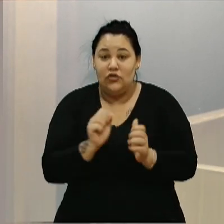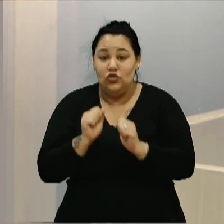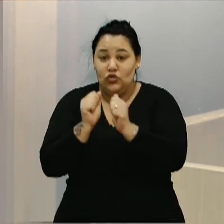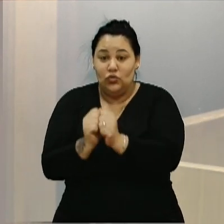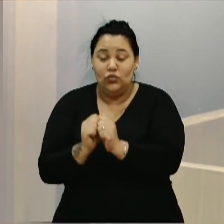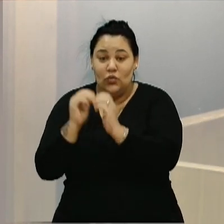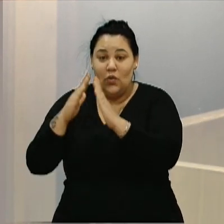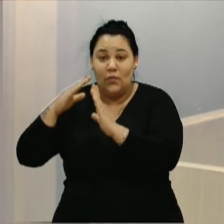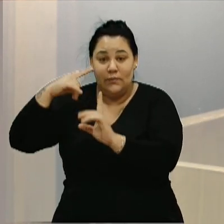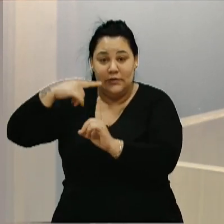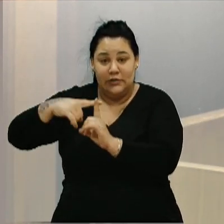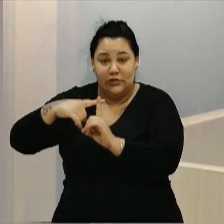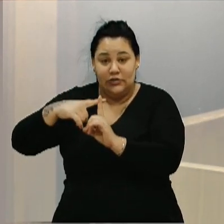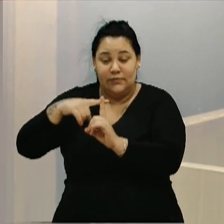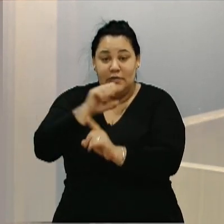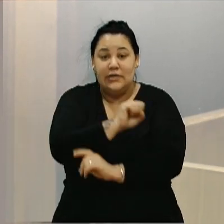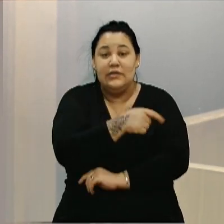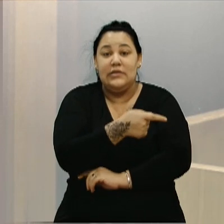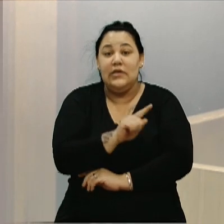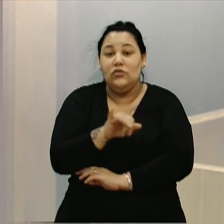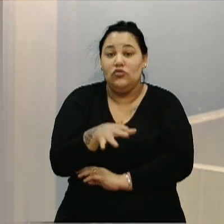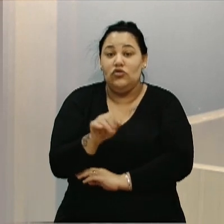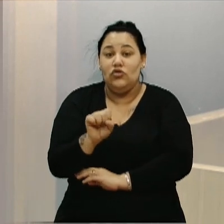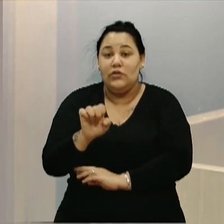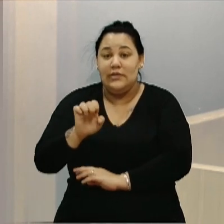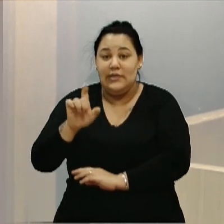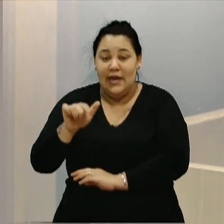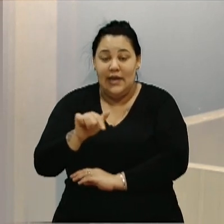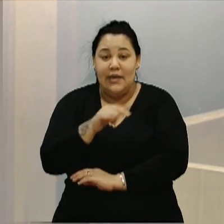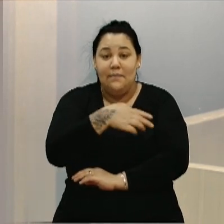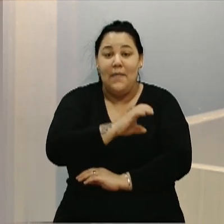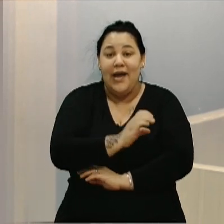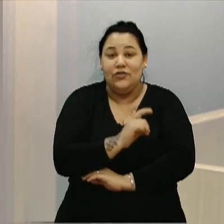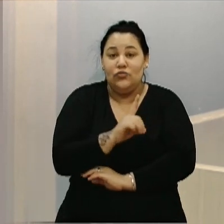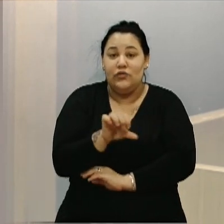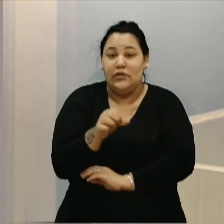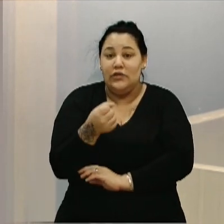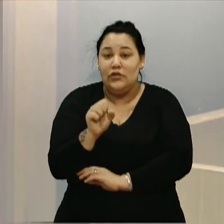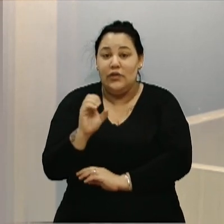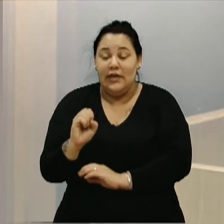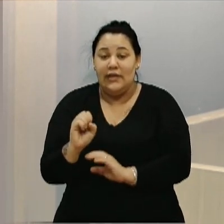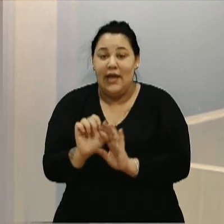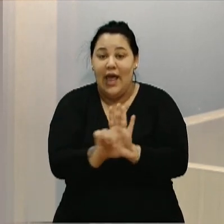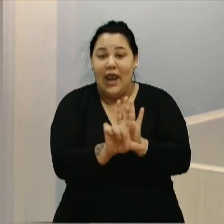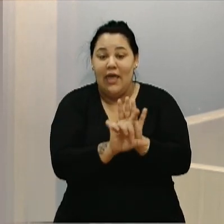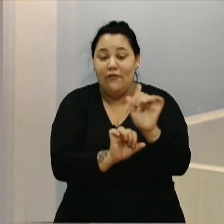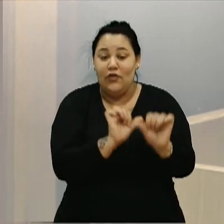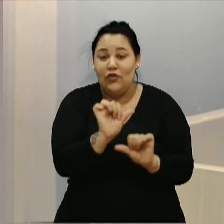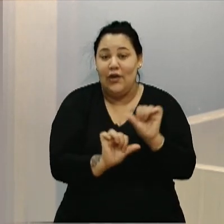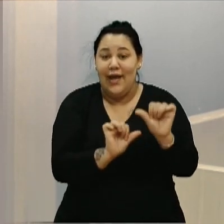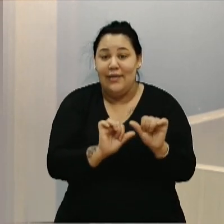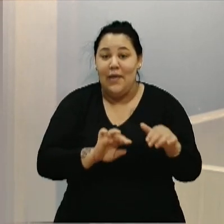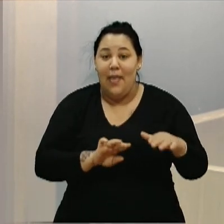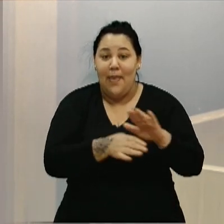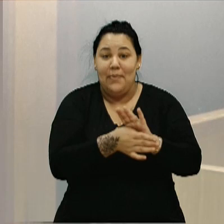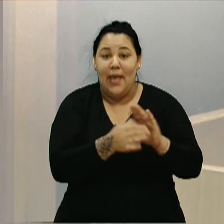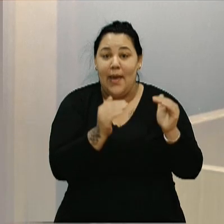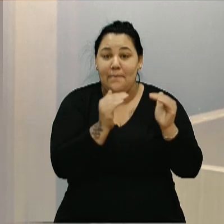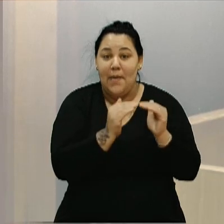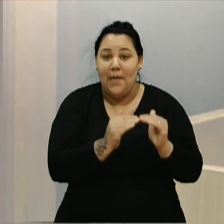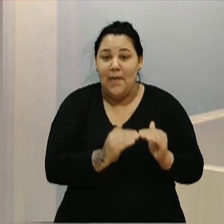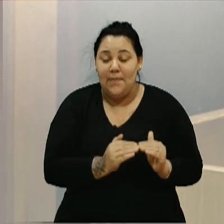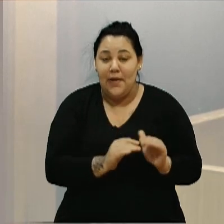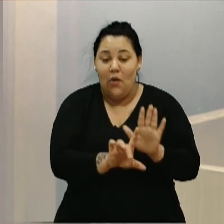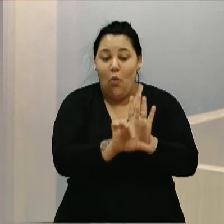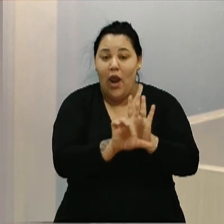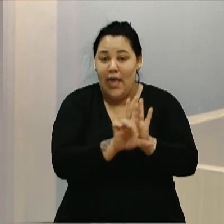José. Em março de 1980, os estatutos foram alterados para adequar-se à legislação vigente e a